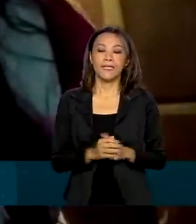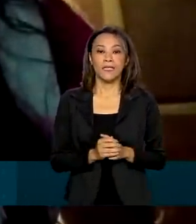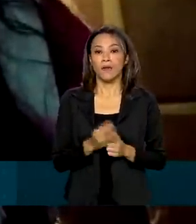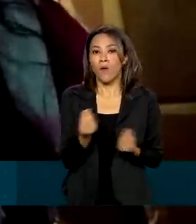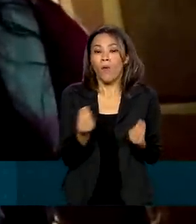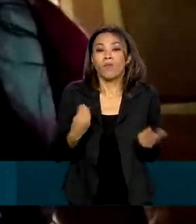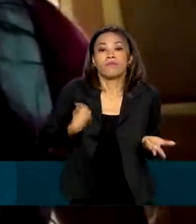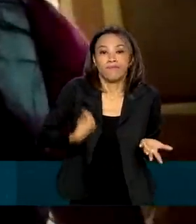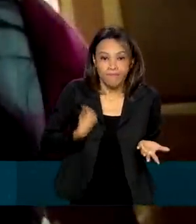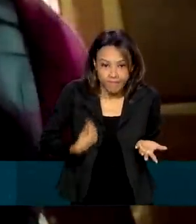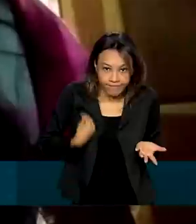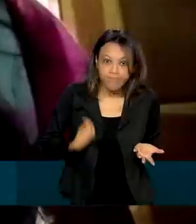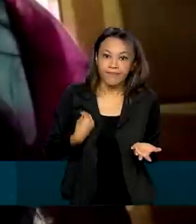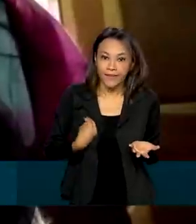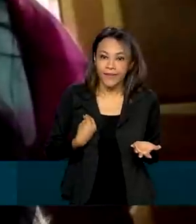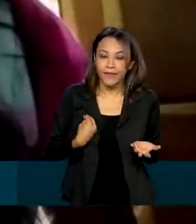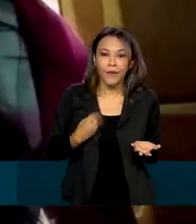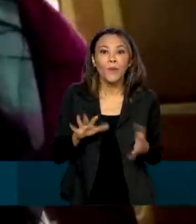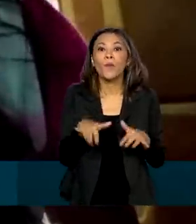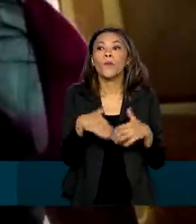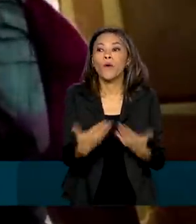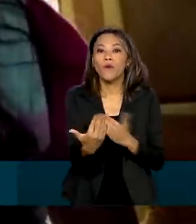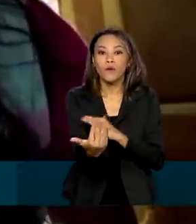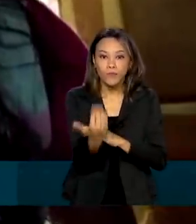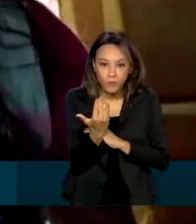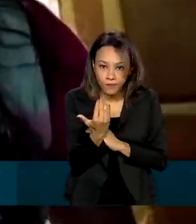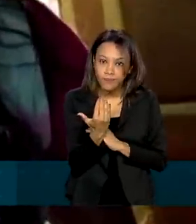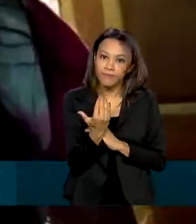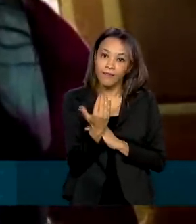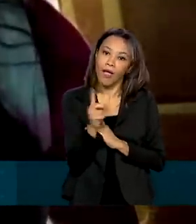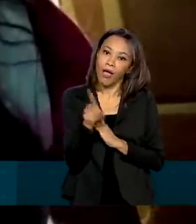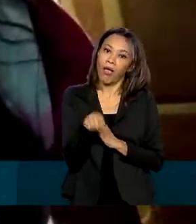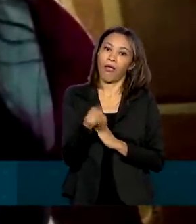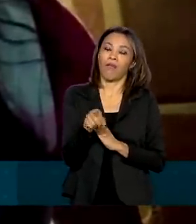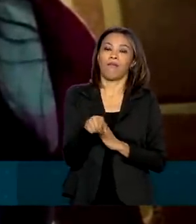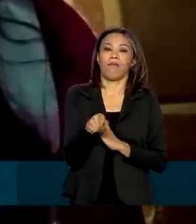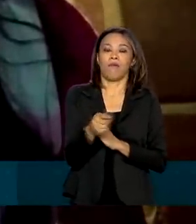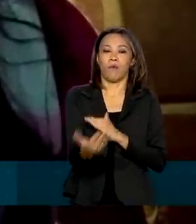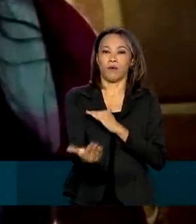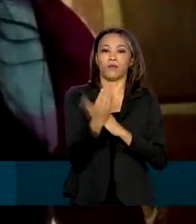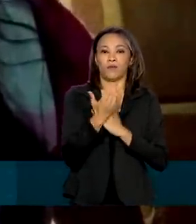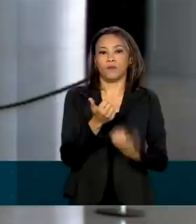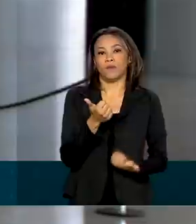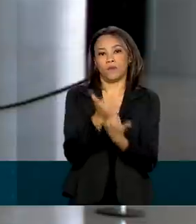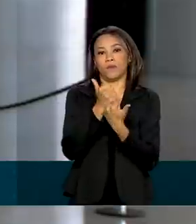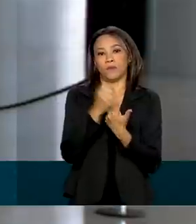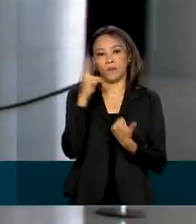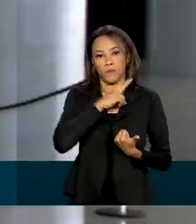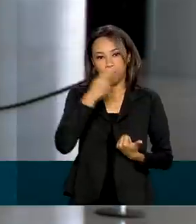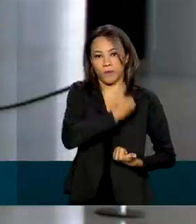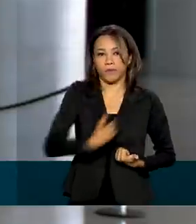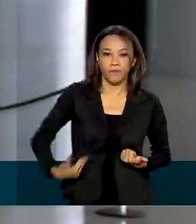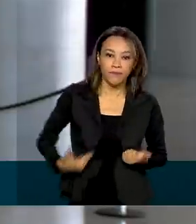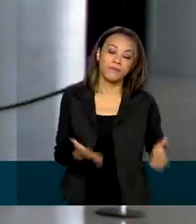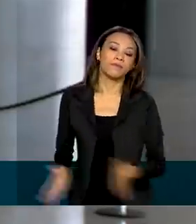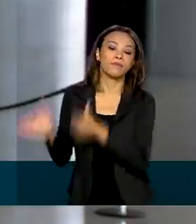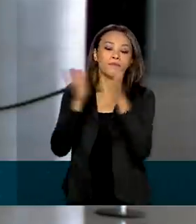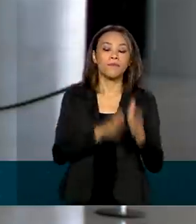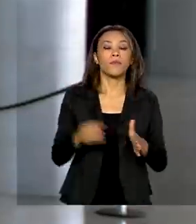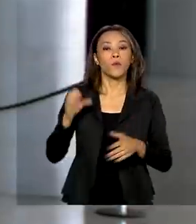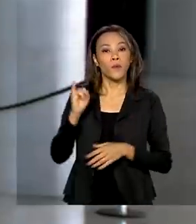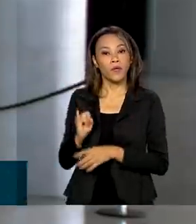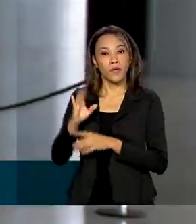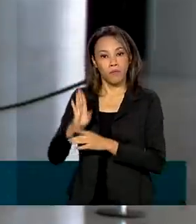sobrevivemos? Qual foi o socorro? Foi o auxílio emergencial. O IBGE acompanhou desde